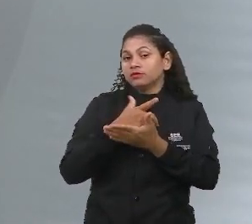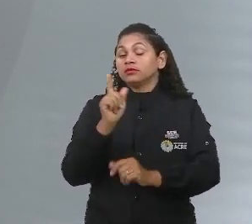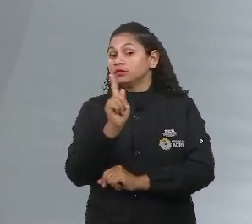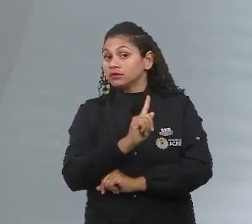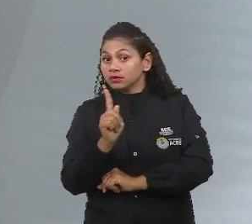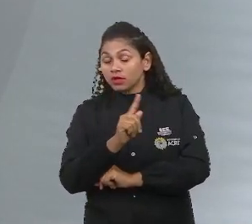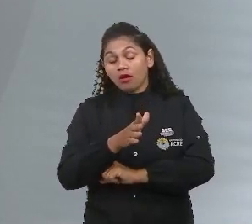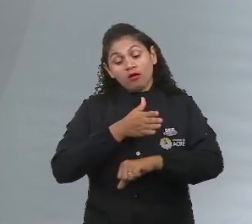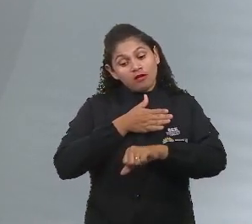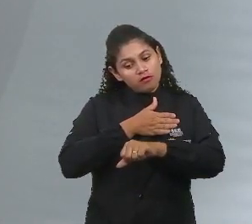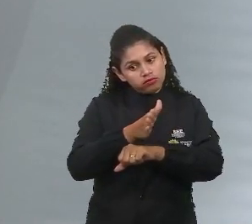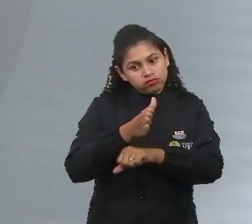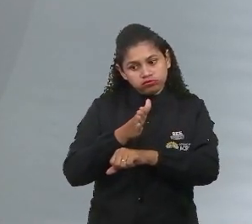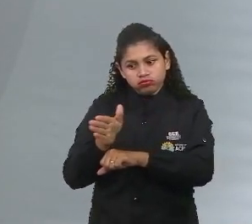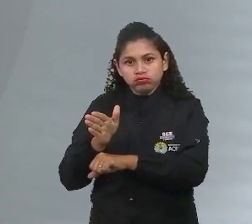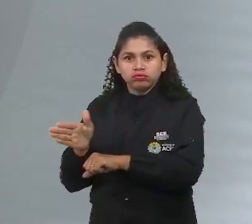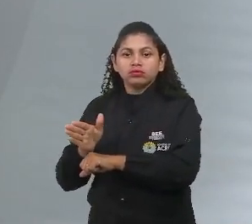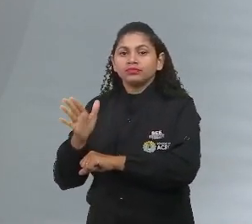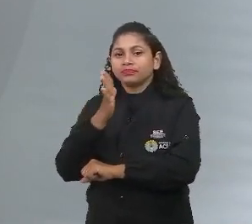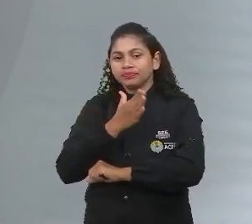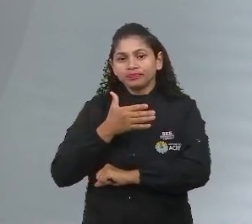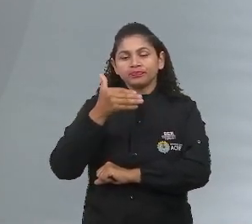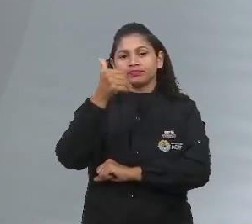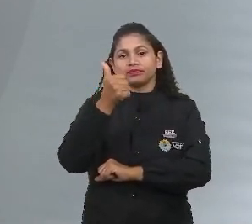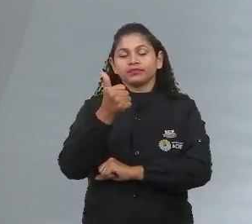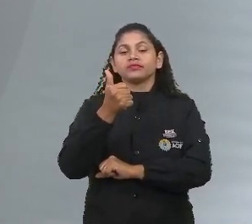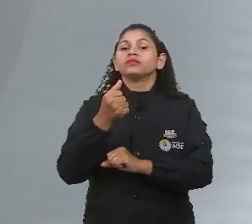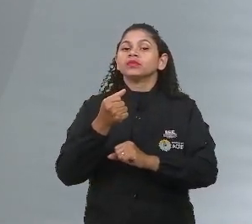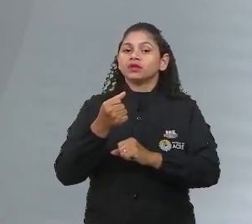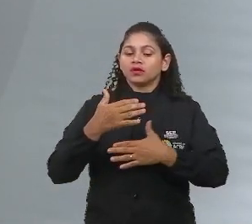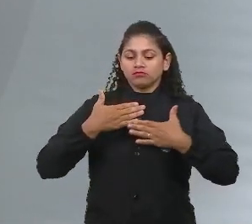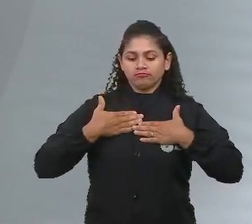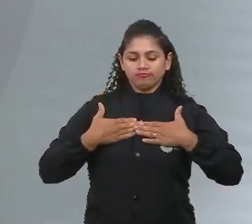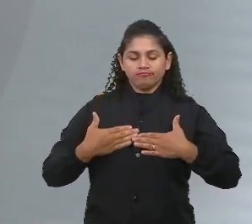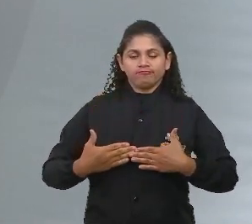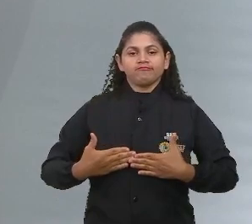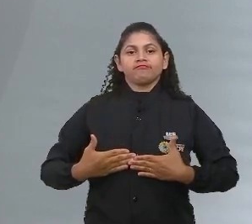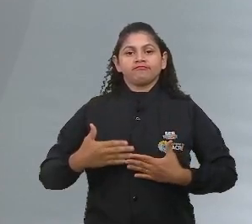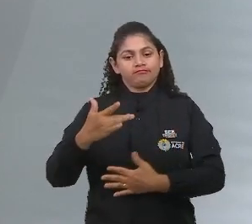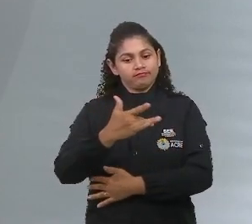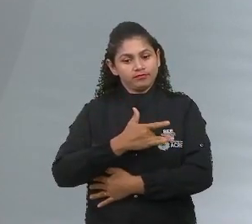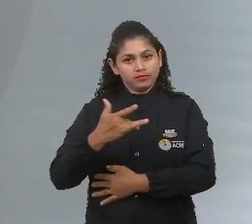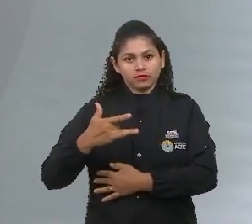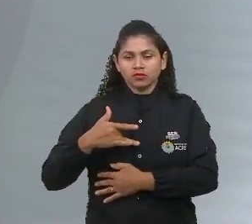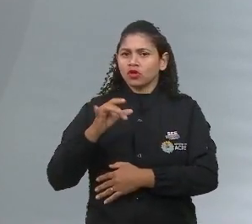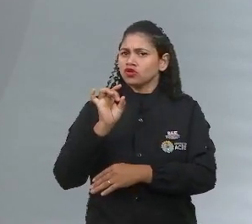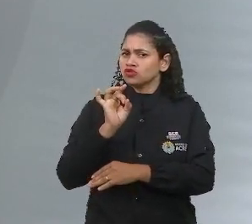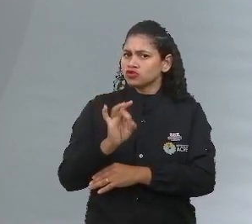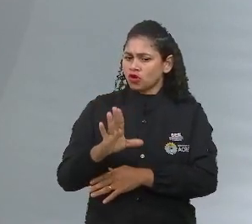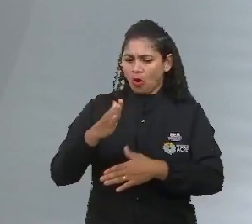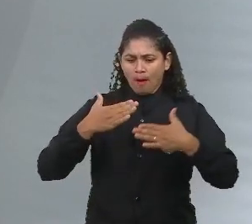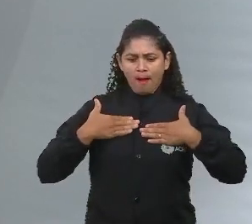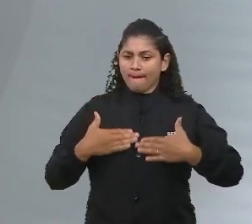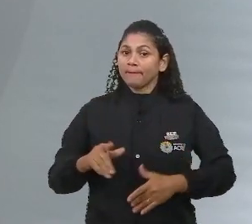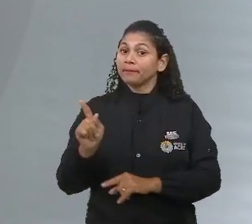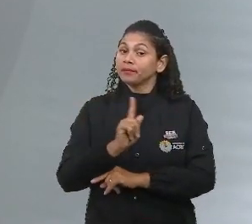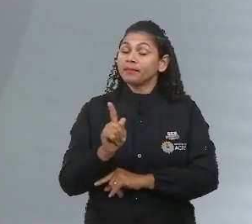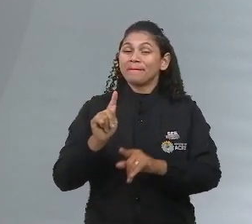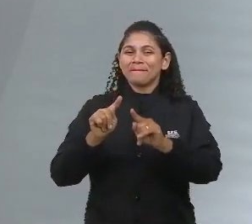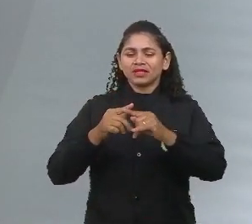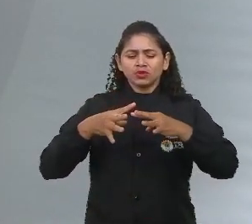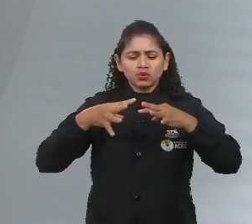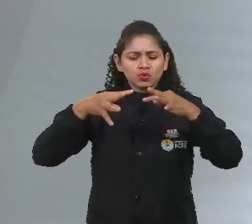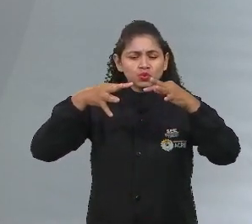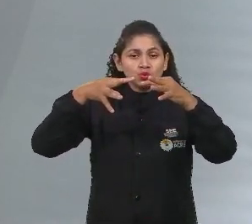um direcionamento para a melhora do aspecto corporal, corporal, não apenas físico, mas como todo o seu